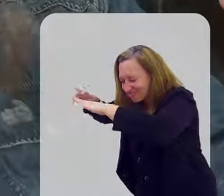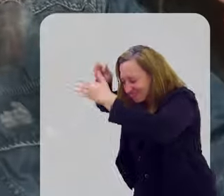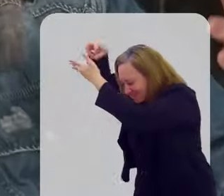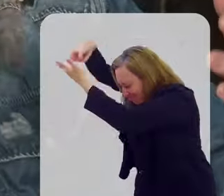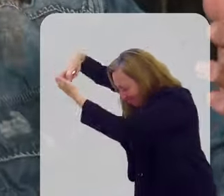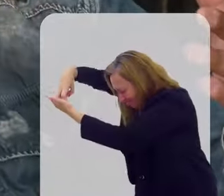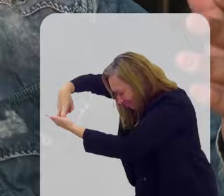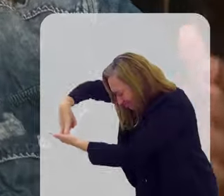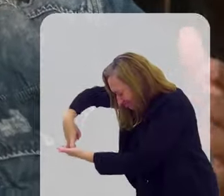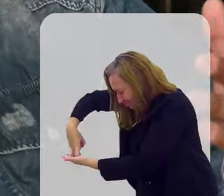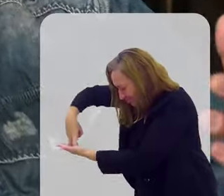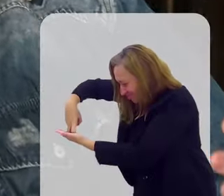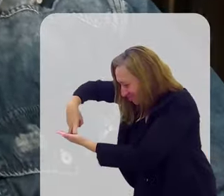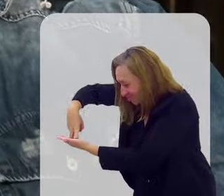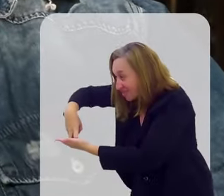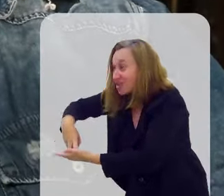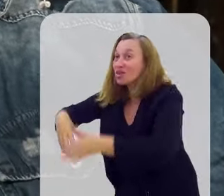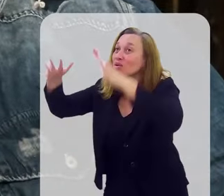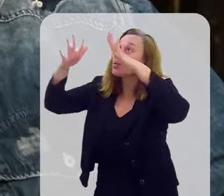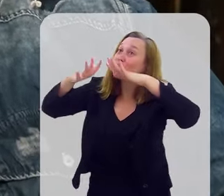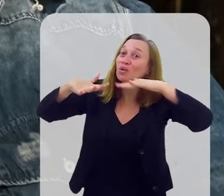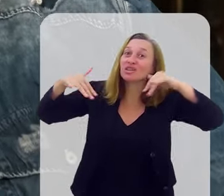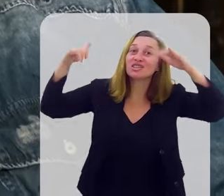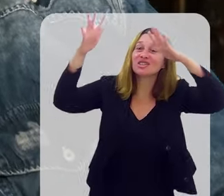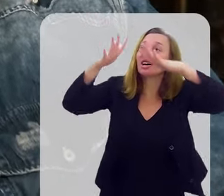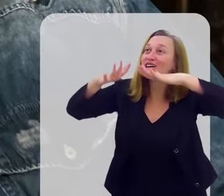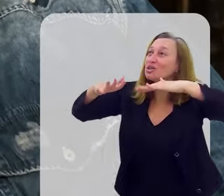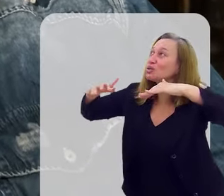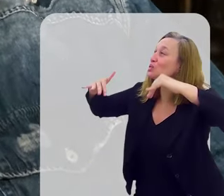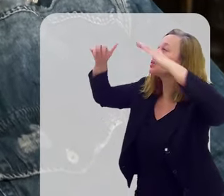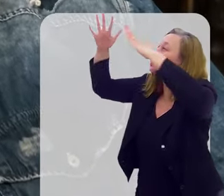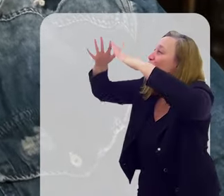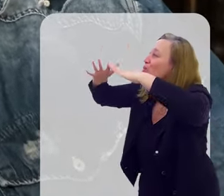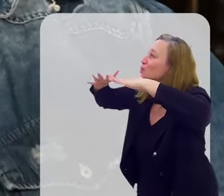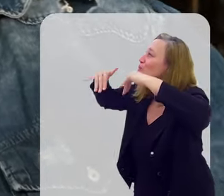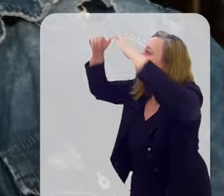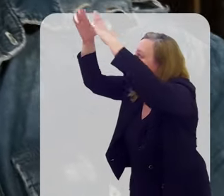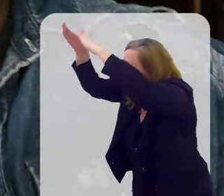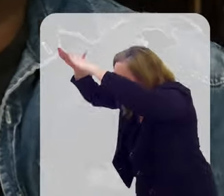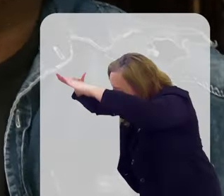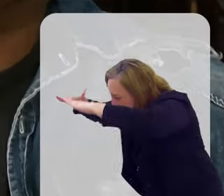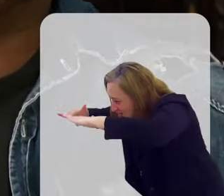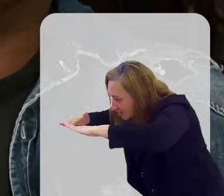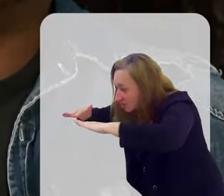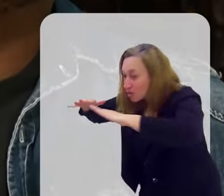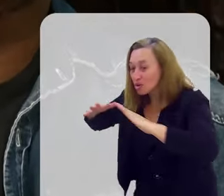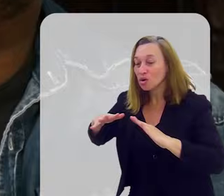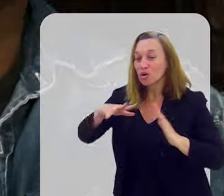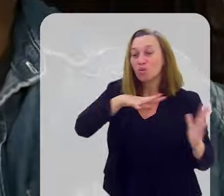prostrar. Se os anjos te adorar, também